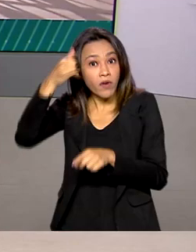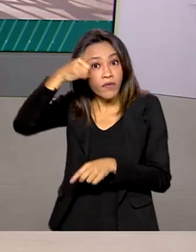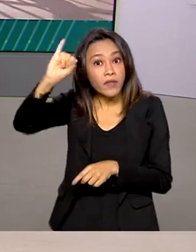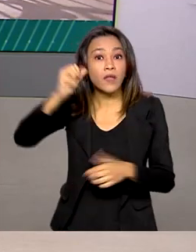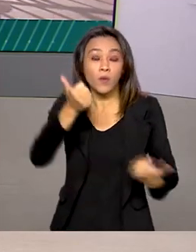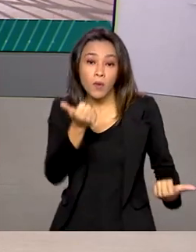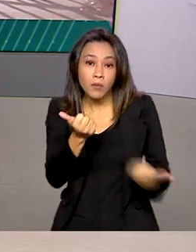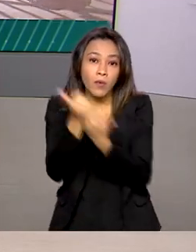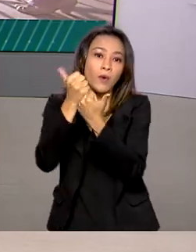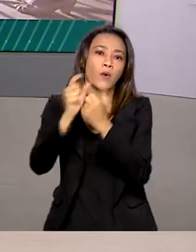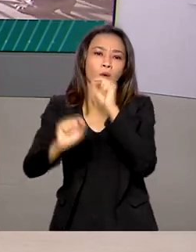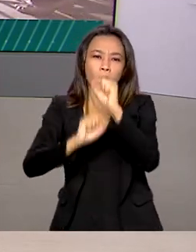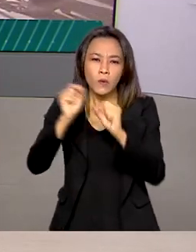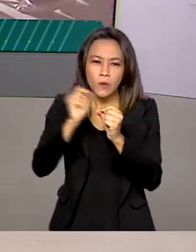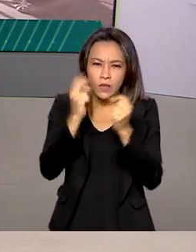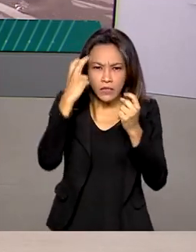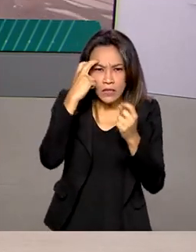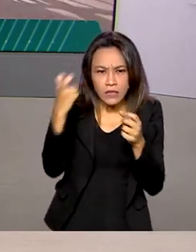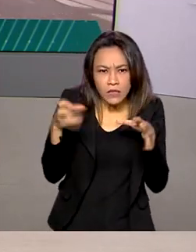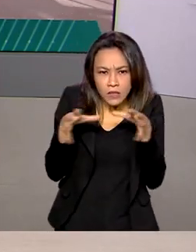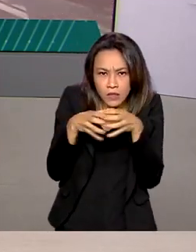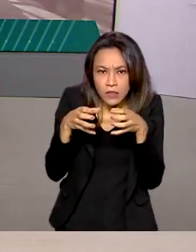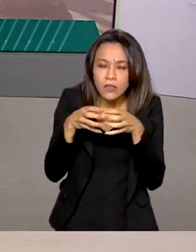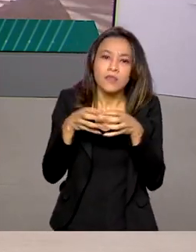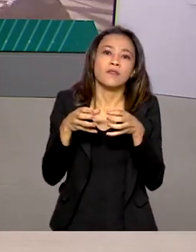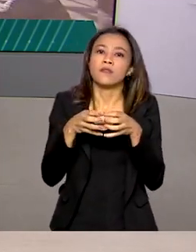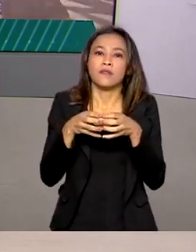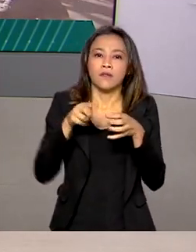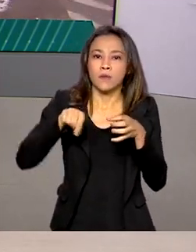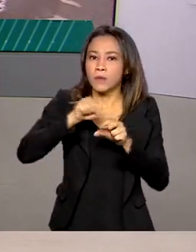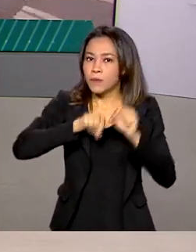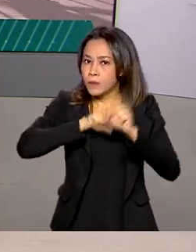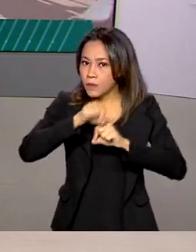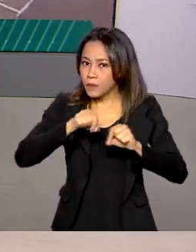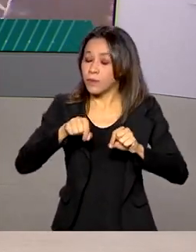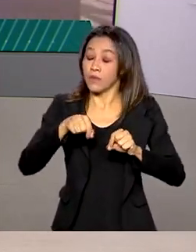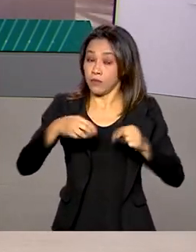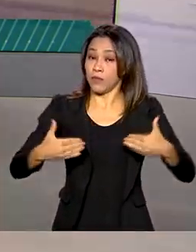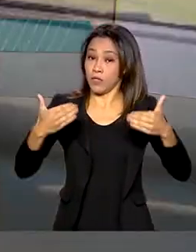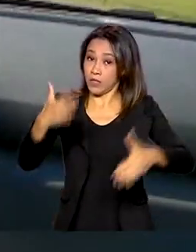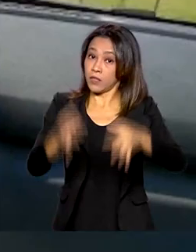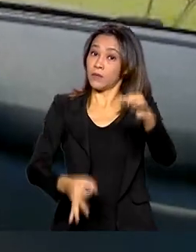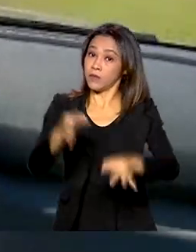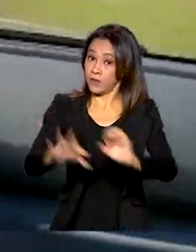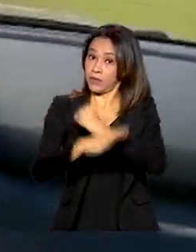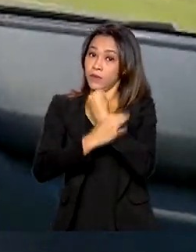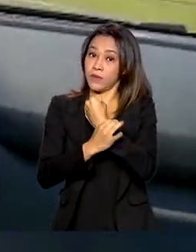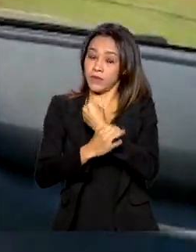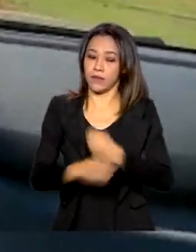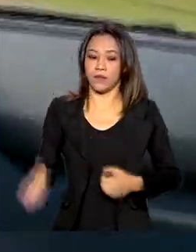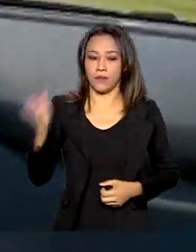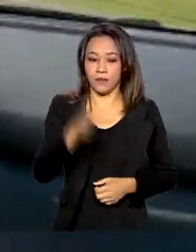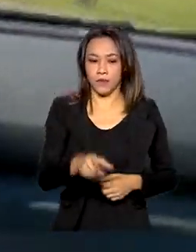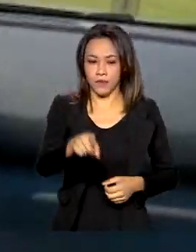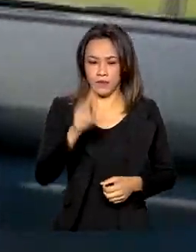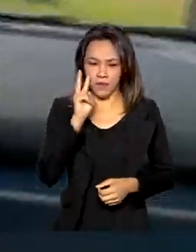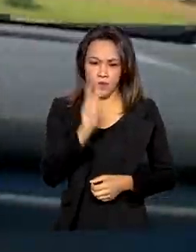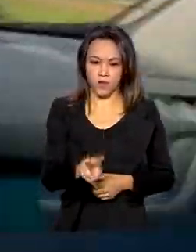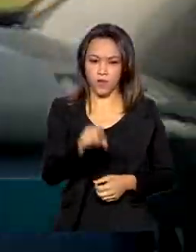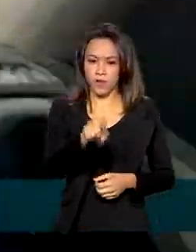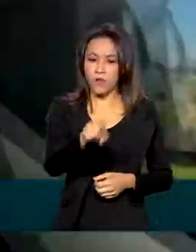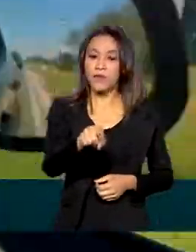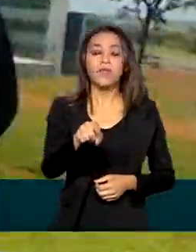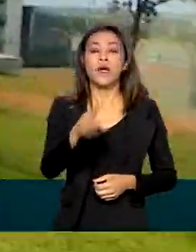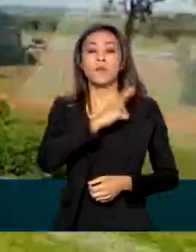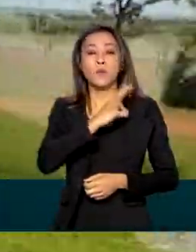apoio do Laboratório de Inteligência Cibernética do Ministério da Justiça e Segurança Pública. As imagens divulgadas